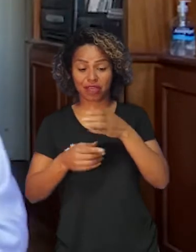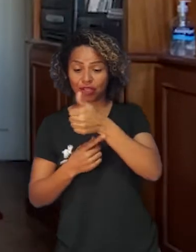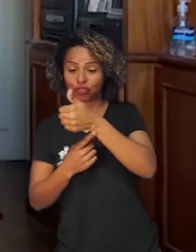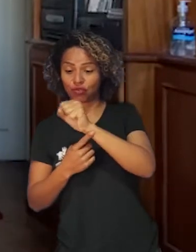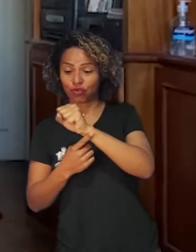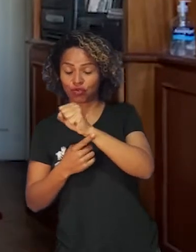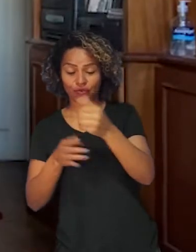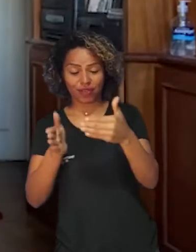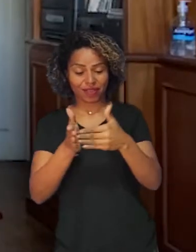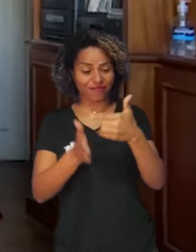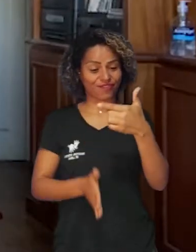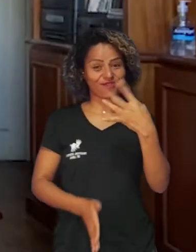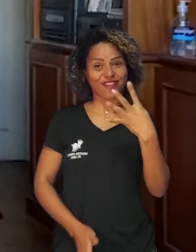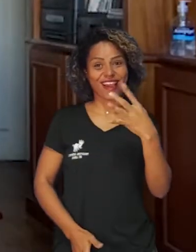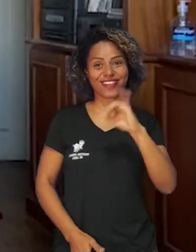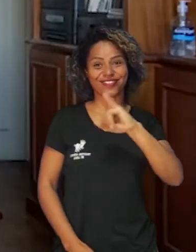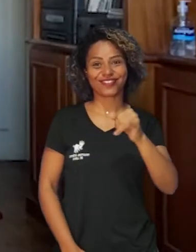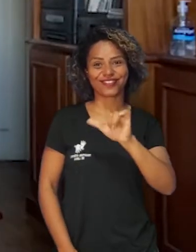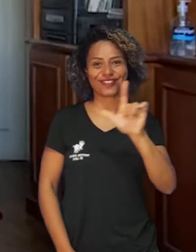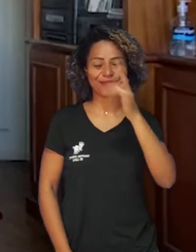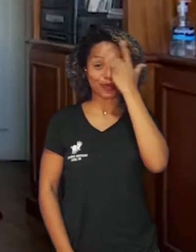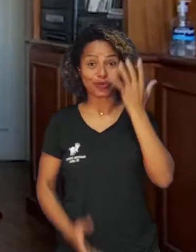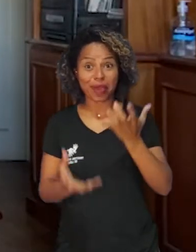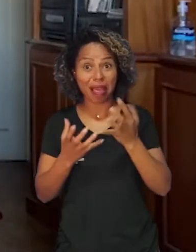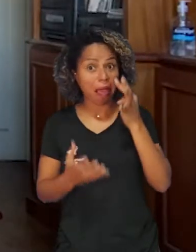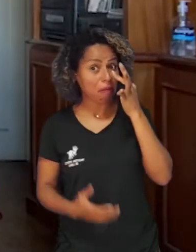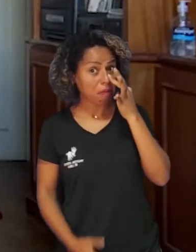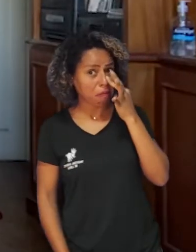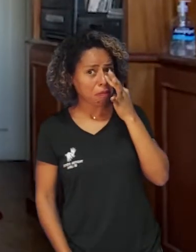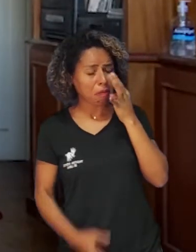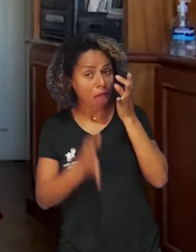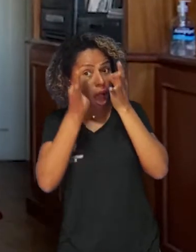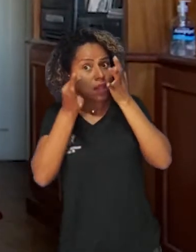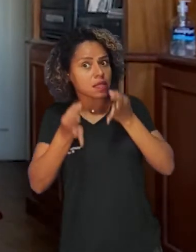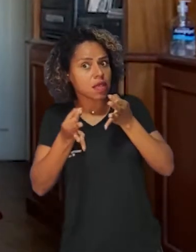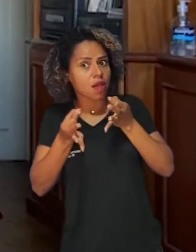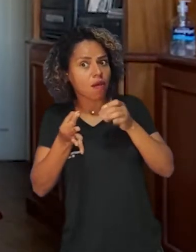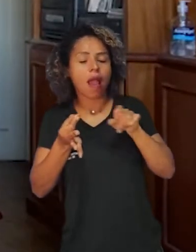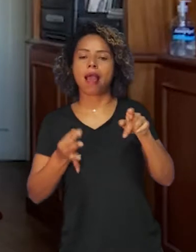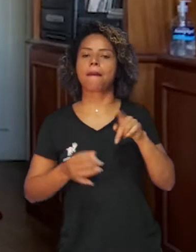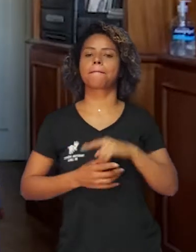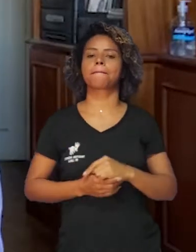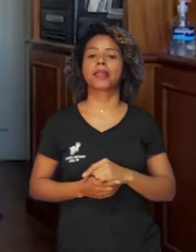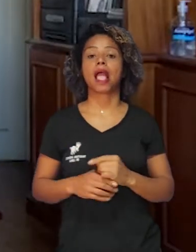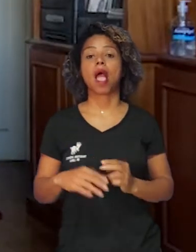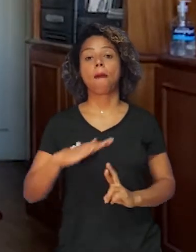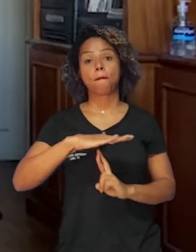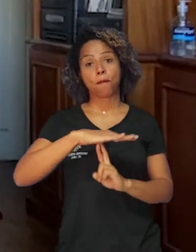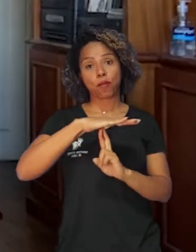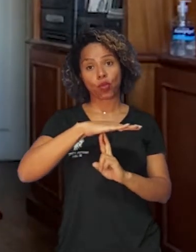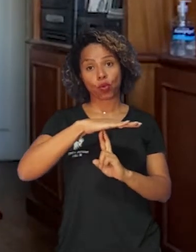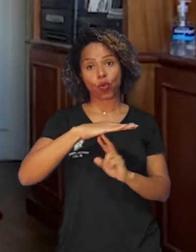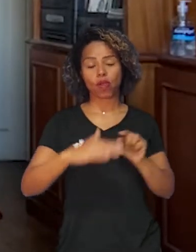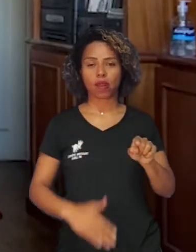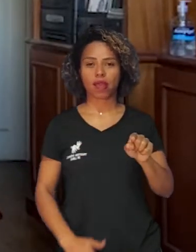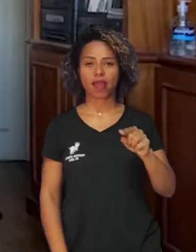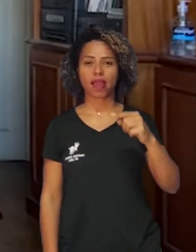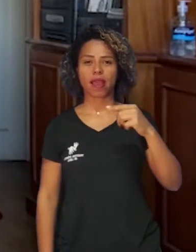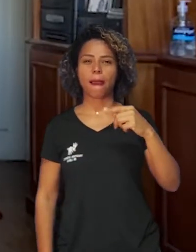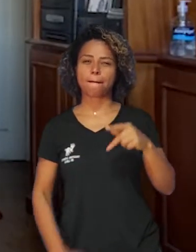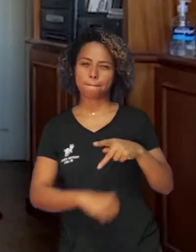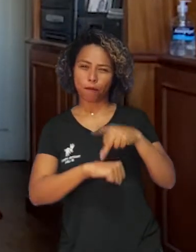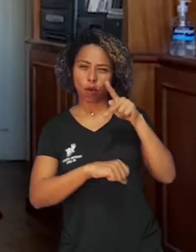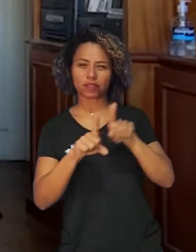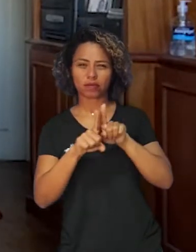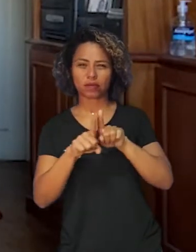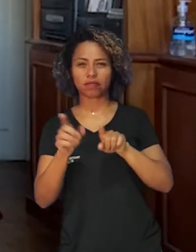de julho. Para você que tem interesse, fique ligado. A pró-reitora de pós-graduação e pesquisa, Mônica Ribeiro,